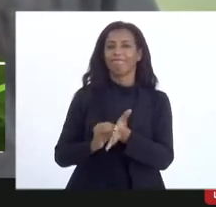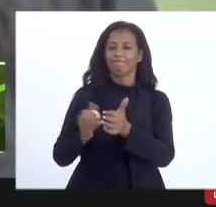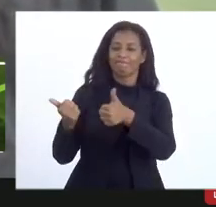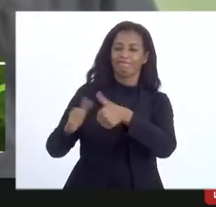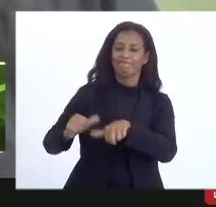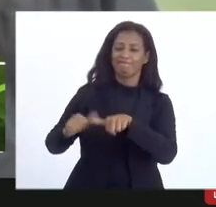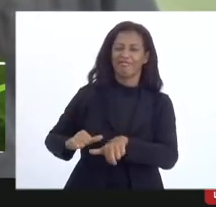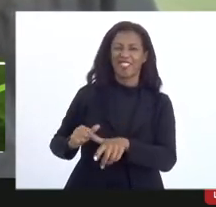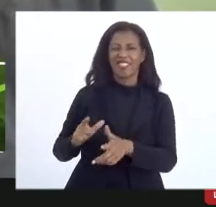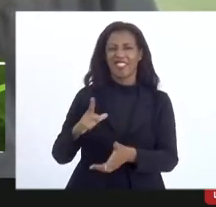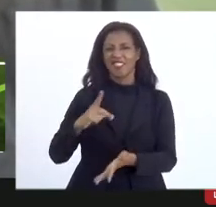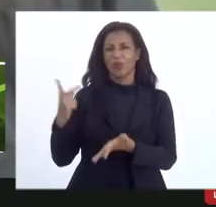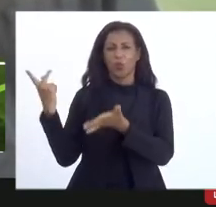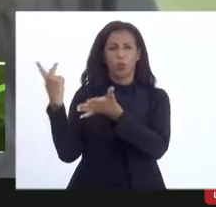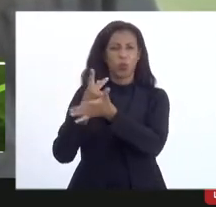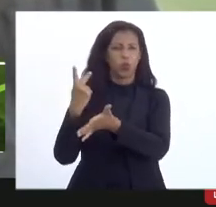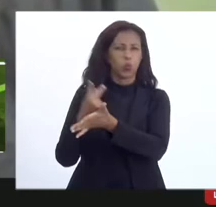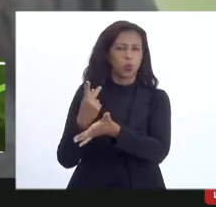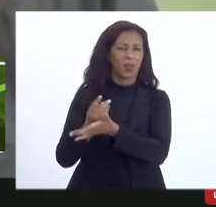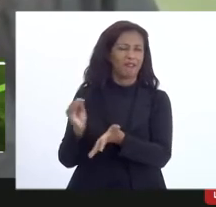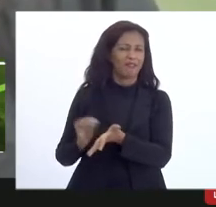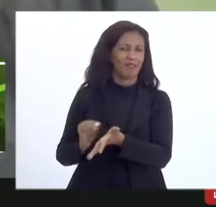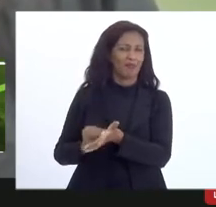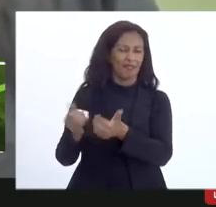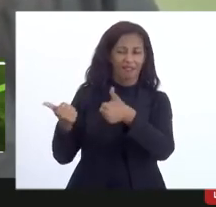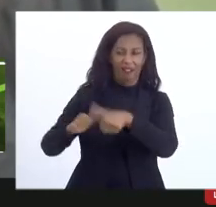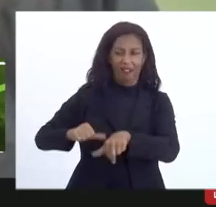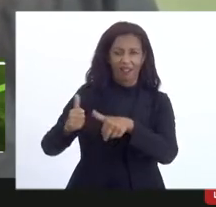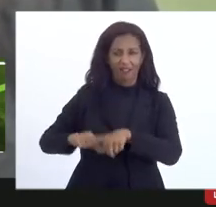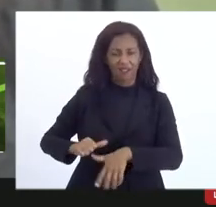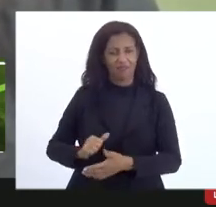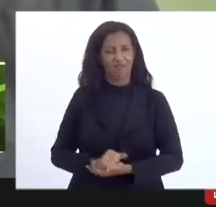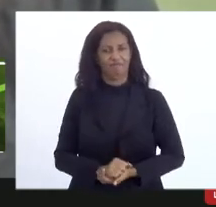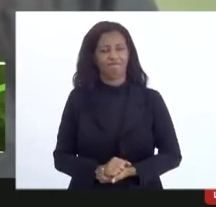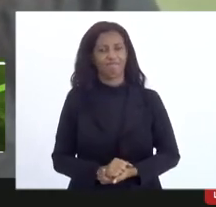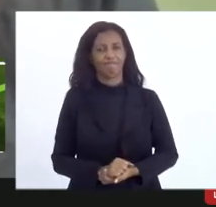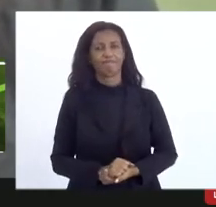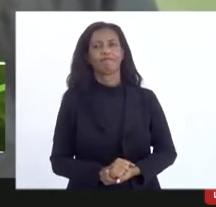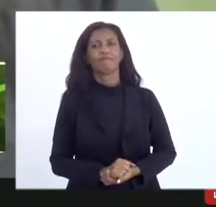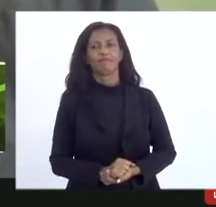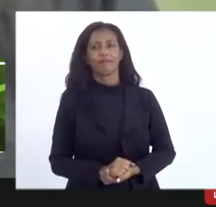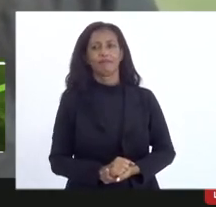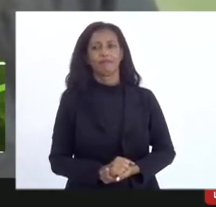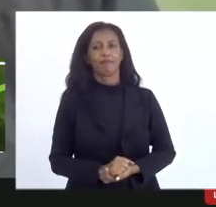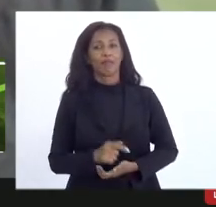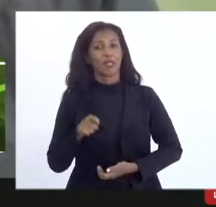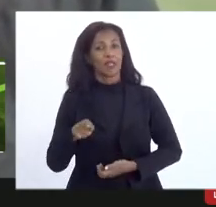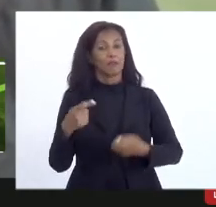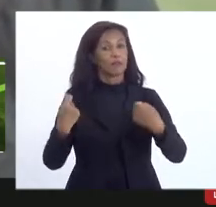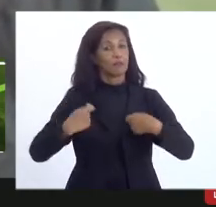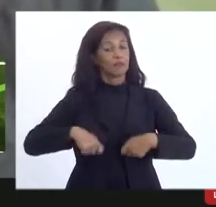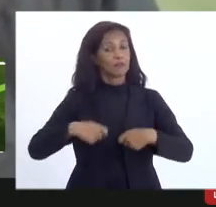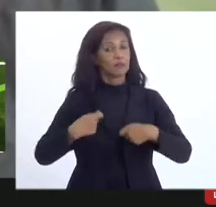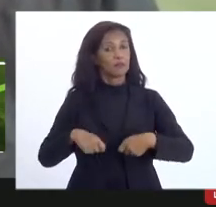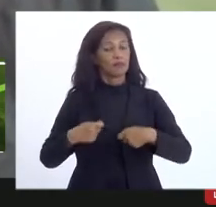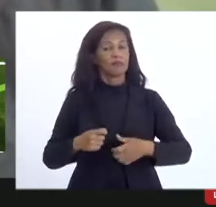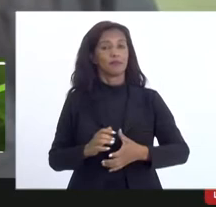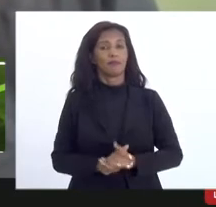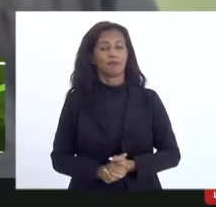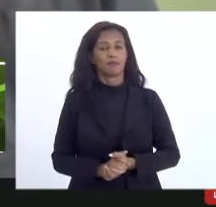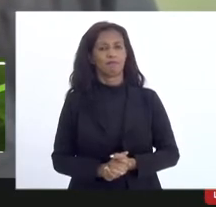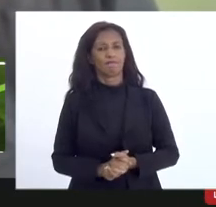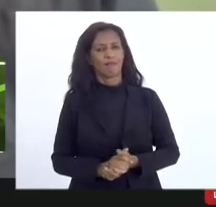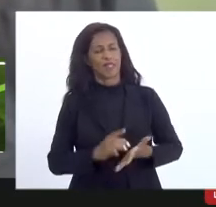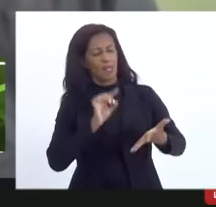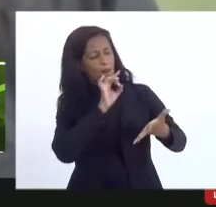Tinha muitas prestações de contas a serem analisadas aqui e era necessário se